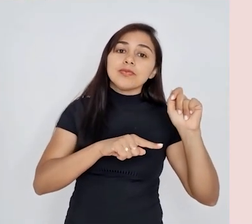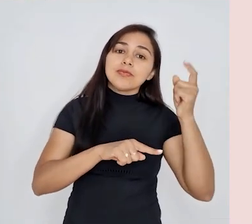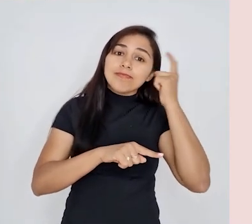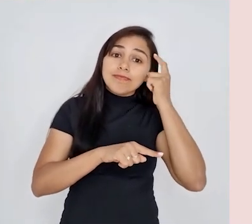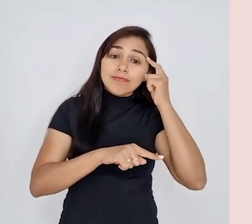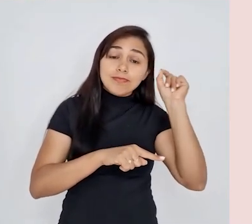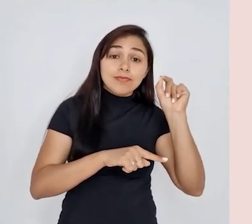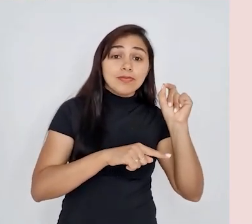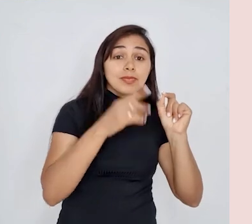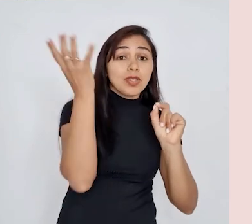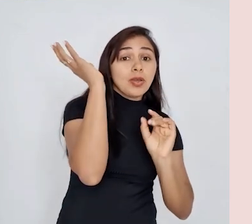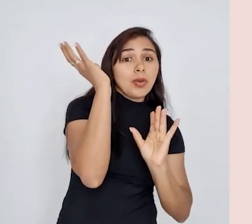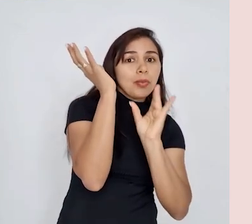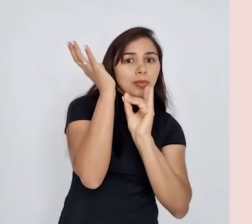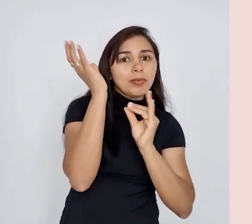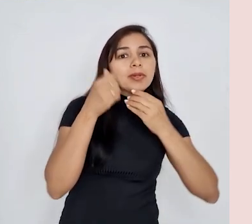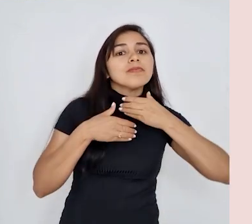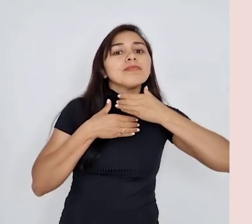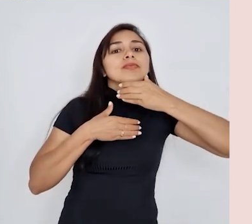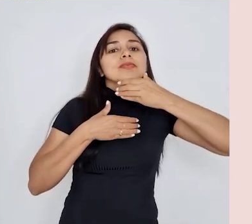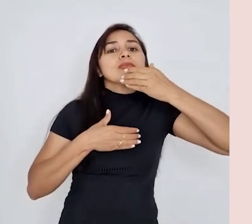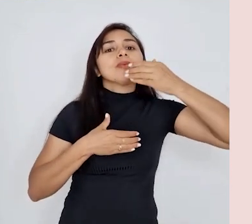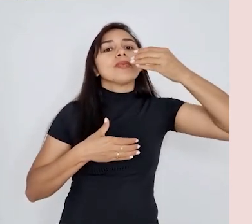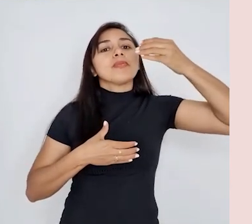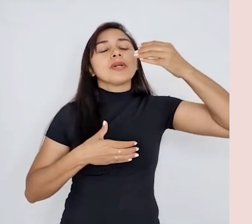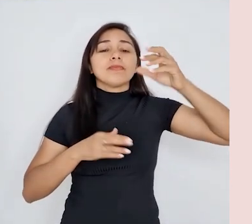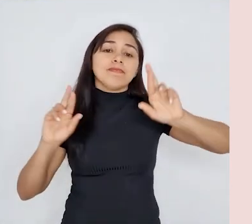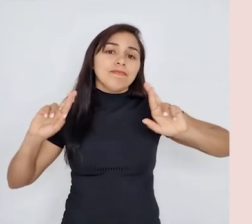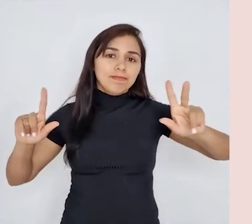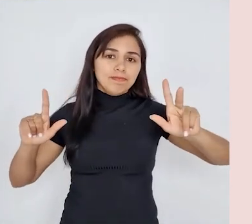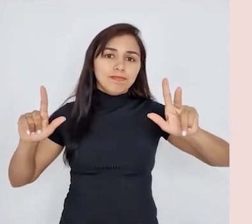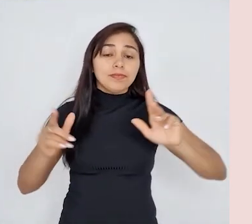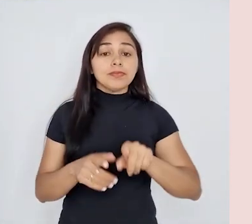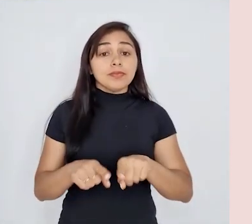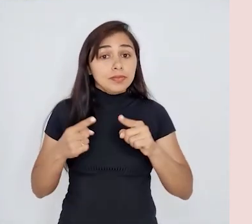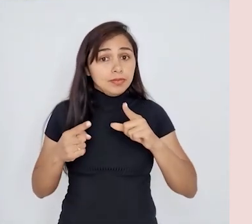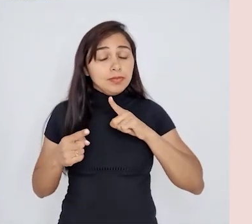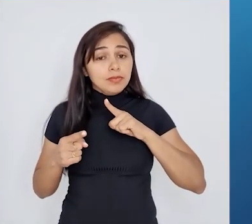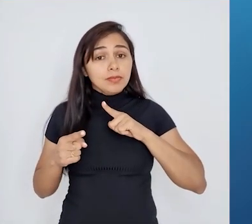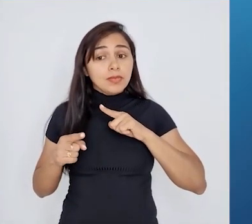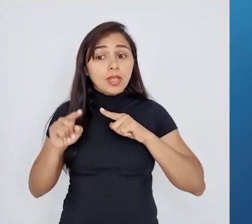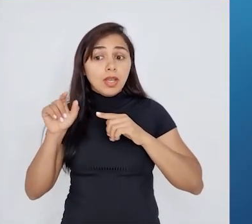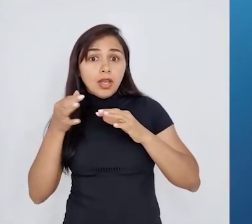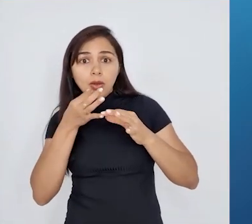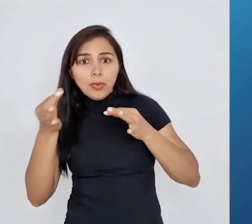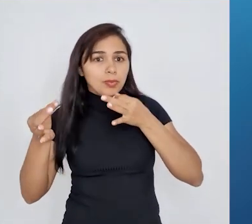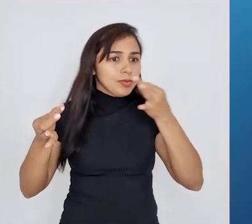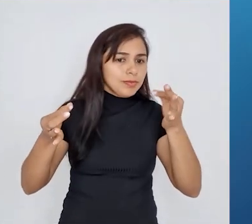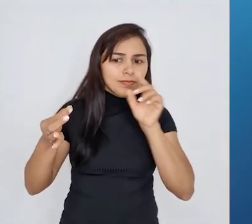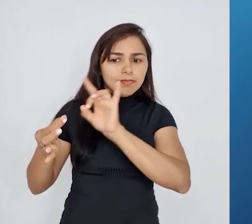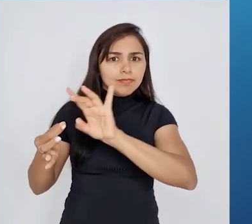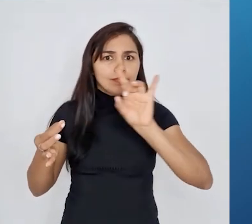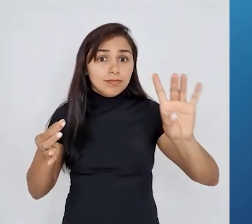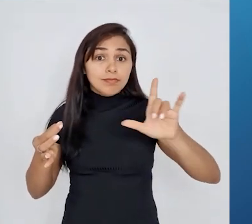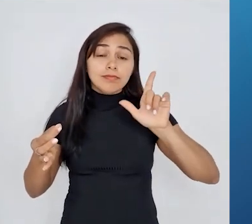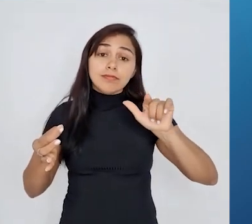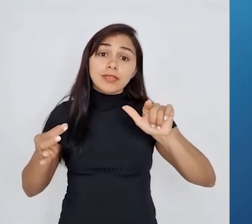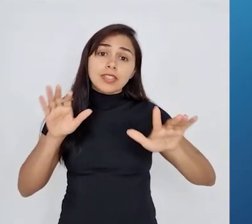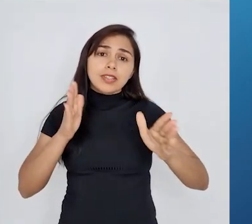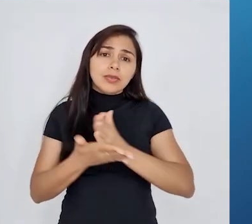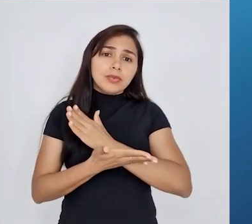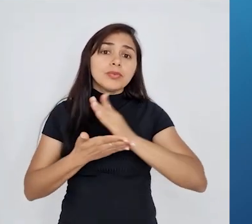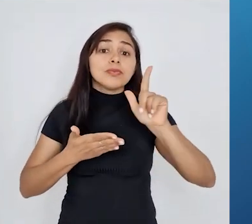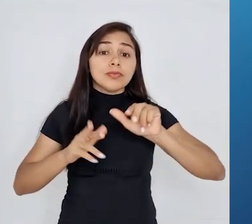a isso. Então, existem semelhanças entre o que Charles Darwin propôs e o que Lamarck propôs também. Então, tanto Darwin quanto Lamarck